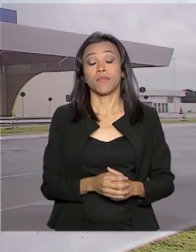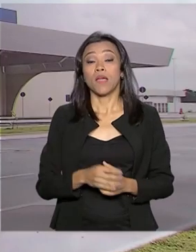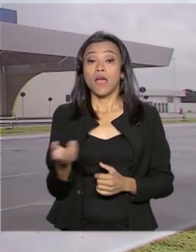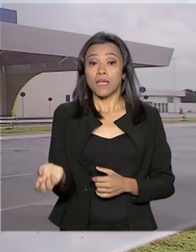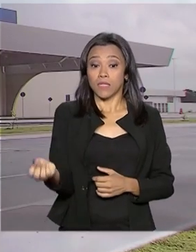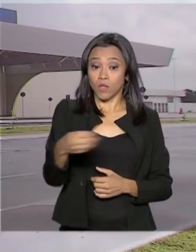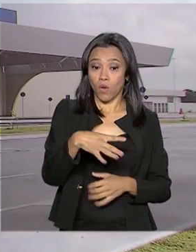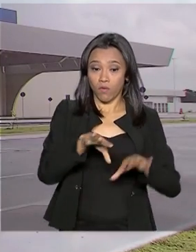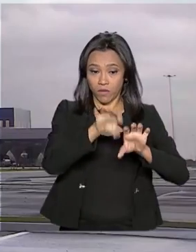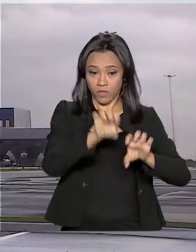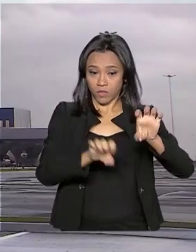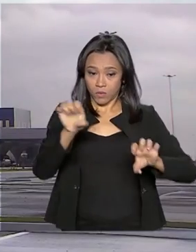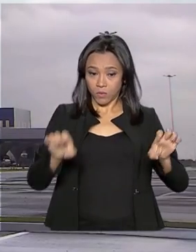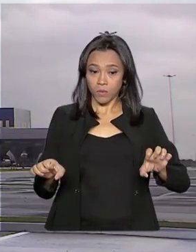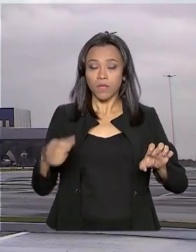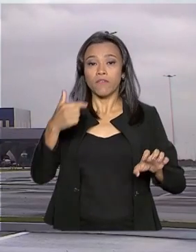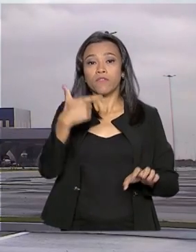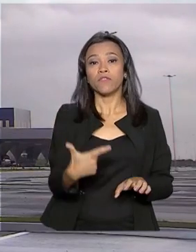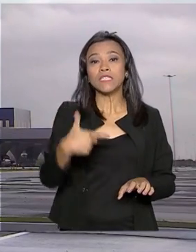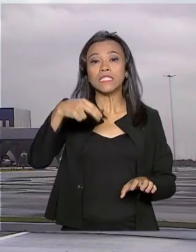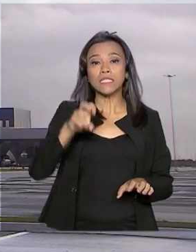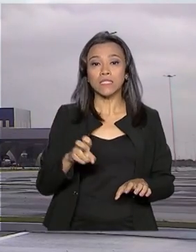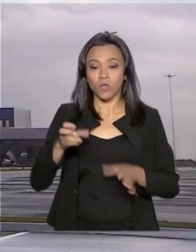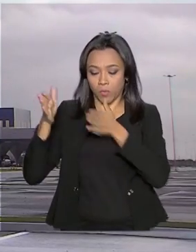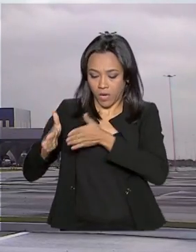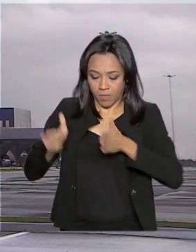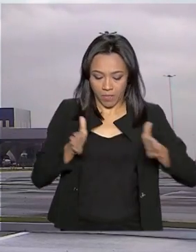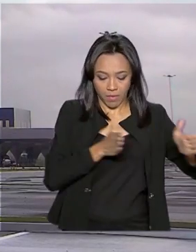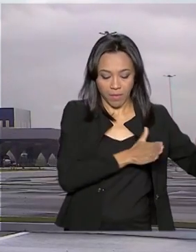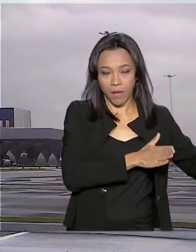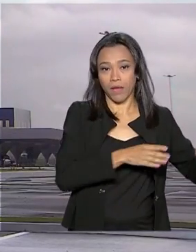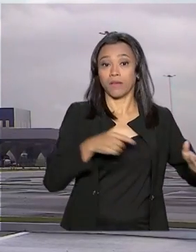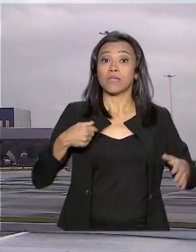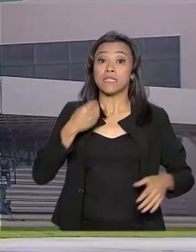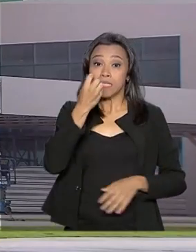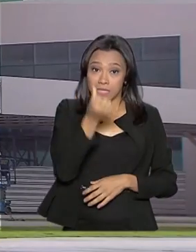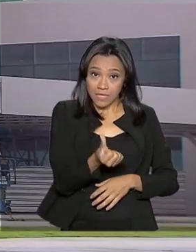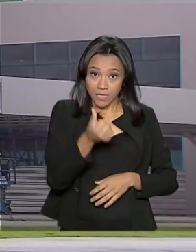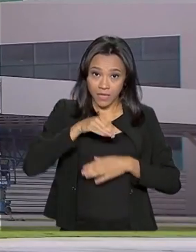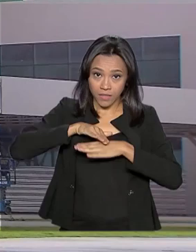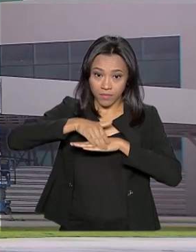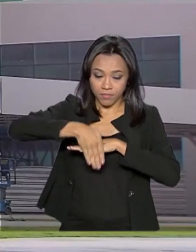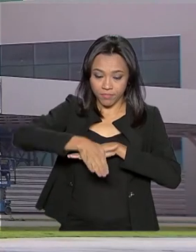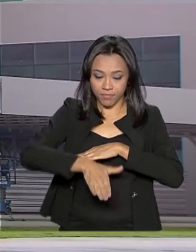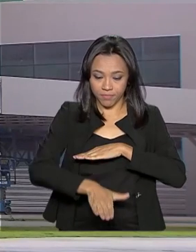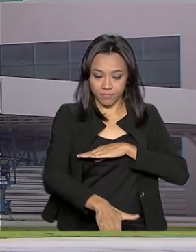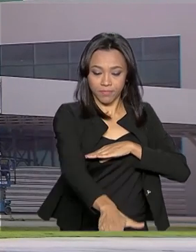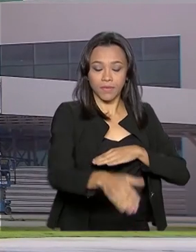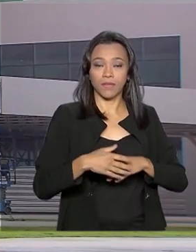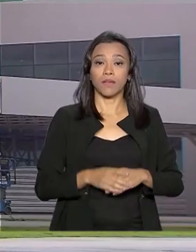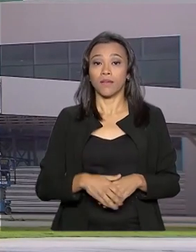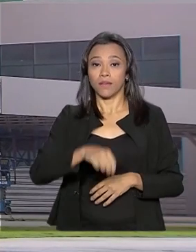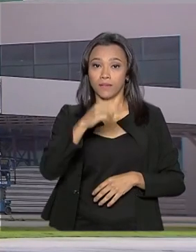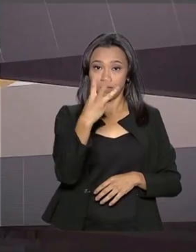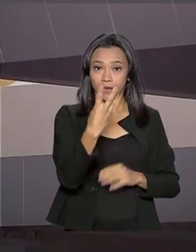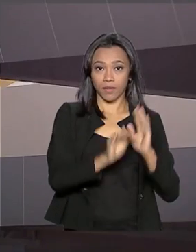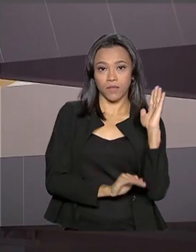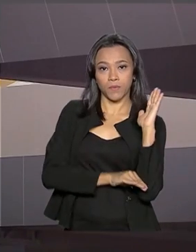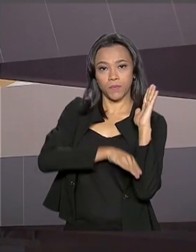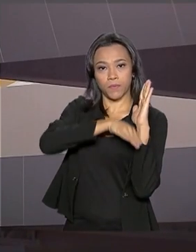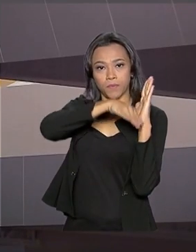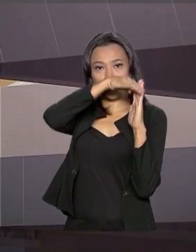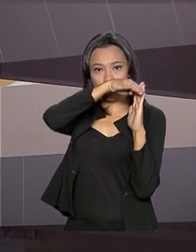A nova estrutura conta com 25 balcões de check-in, seis escadas rolantes, 13 elevadores e três novas esteiras de